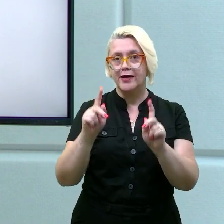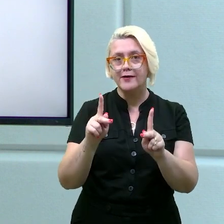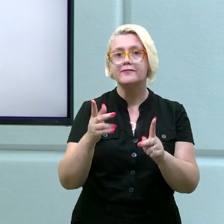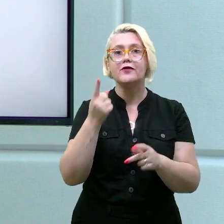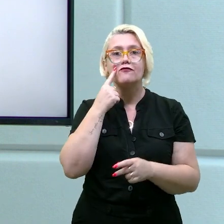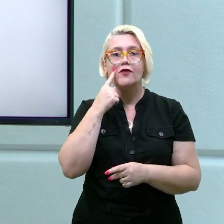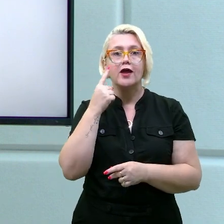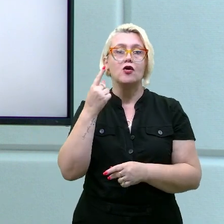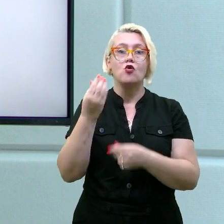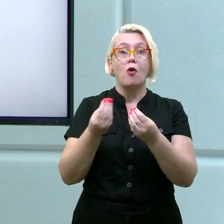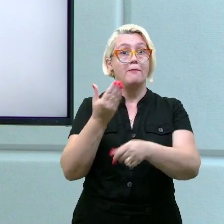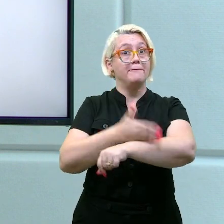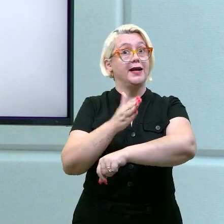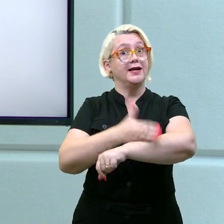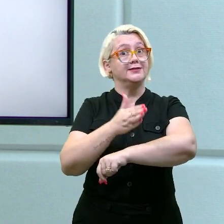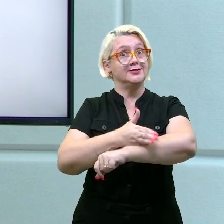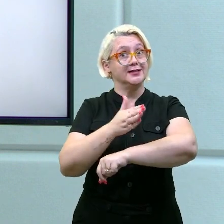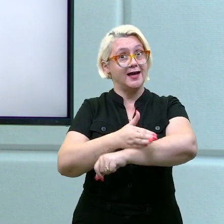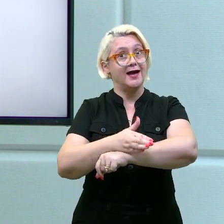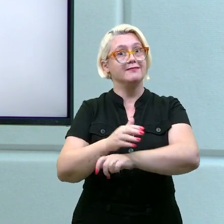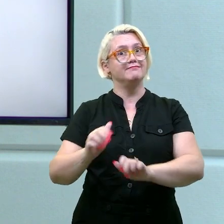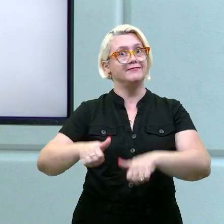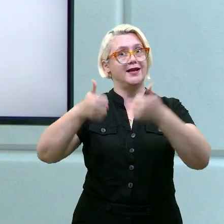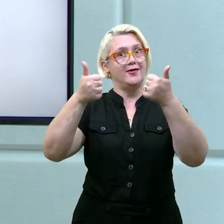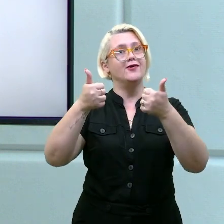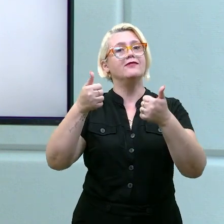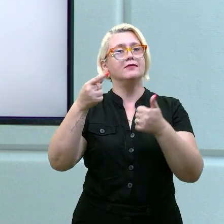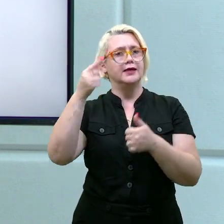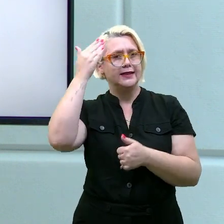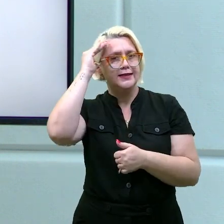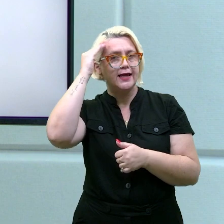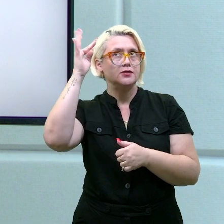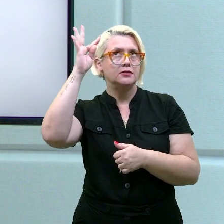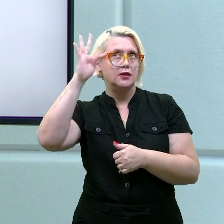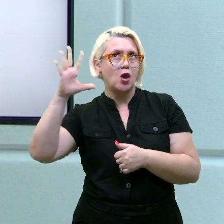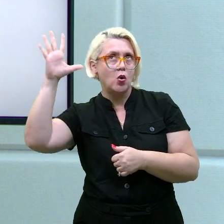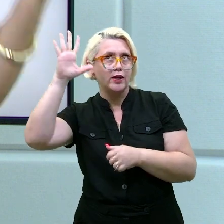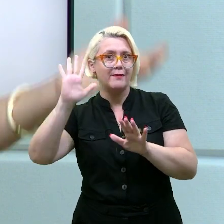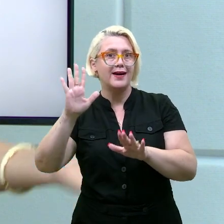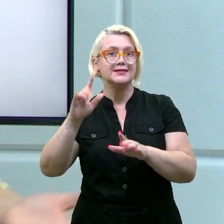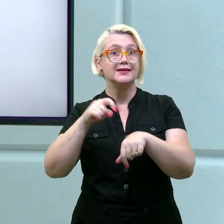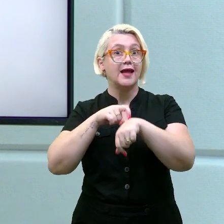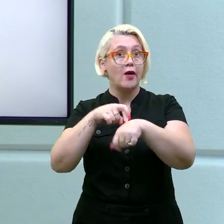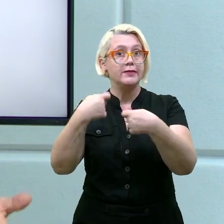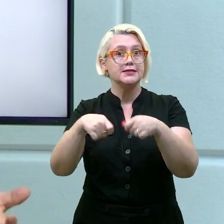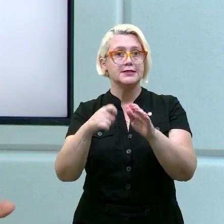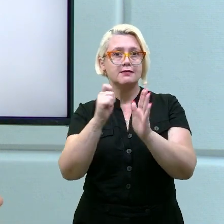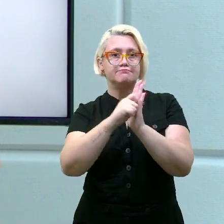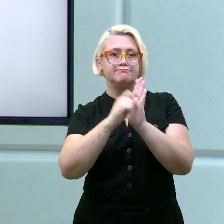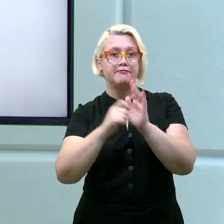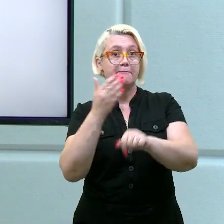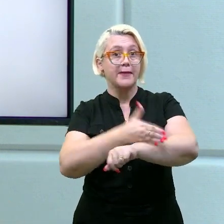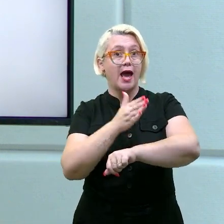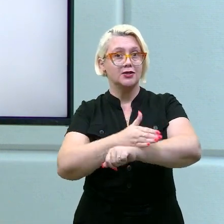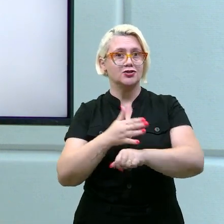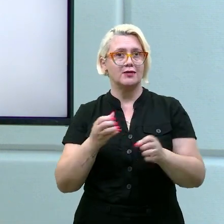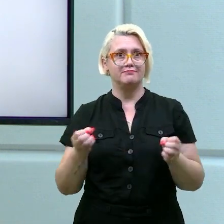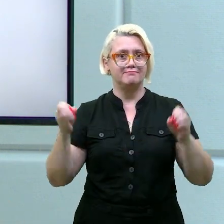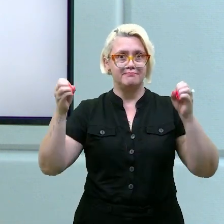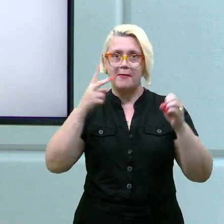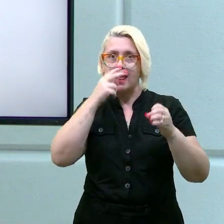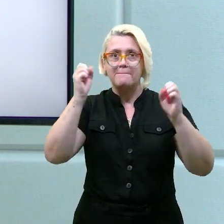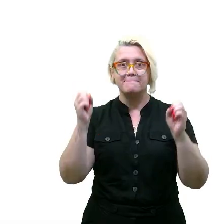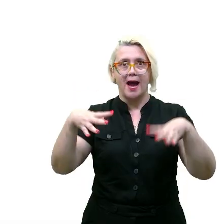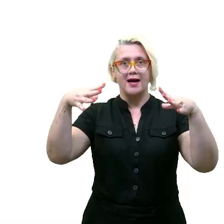Então, vamos para a prática, né? Porque a prática que é melhor. A gente entende a teoria, mas a prática faz a mágica acontecer. Então, vamos lá?